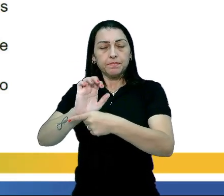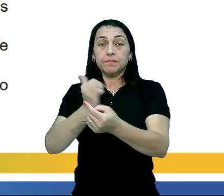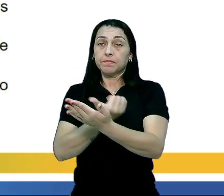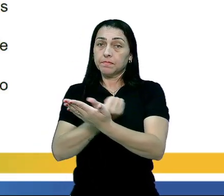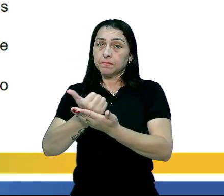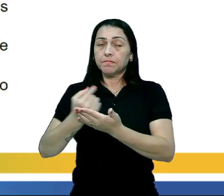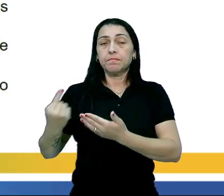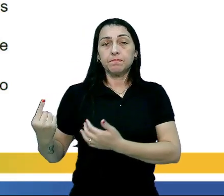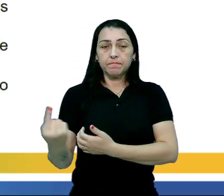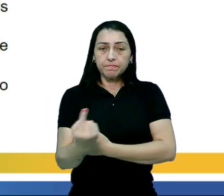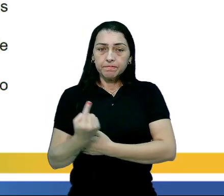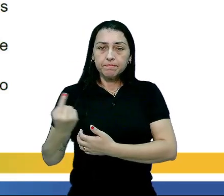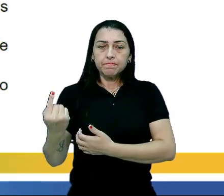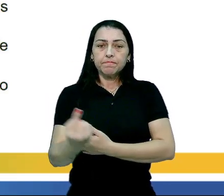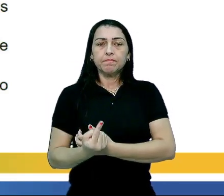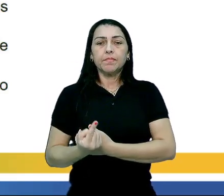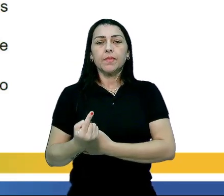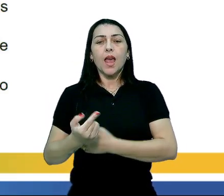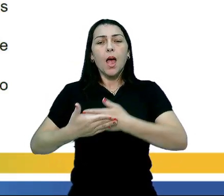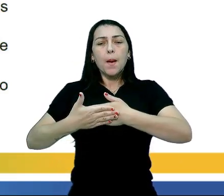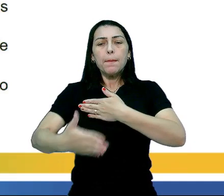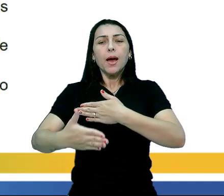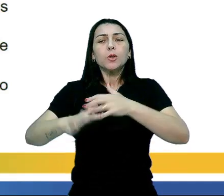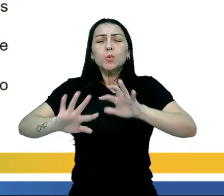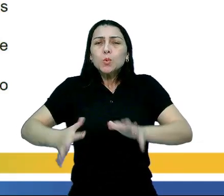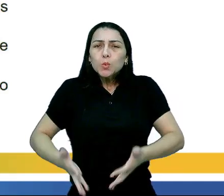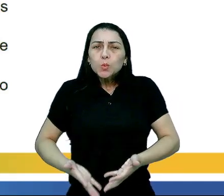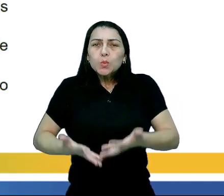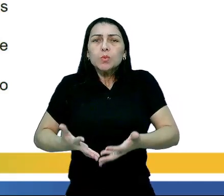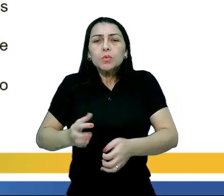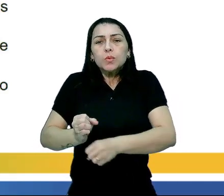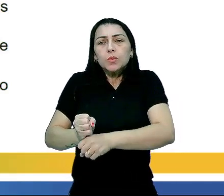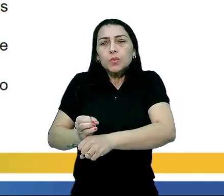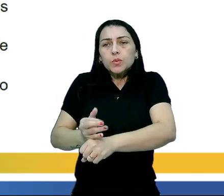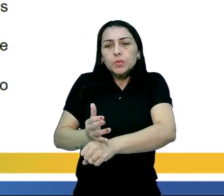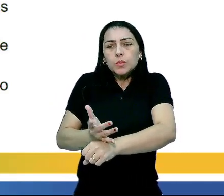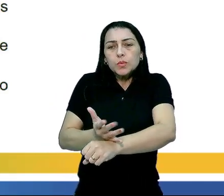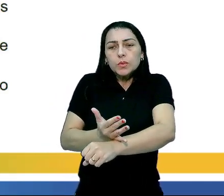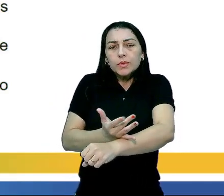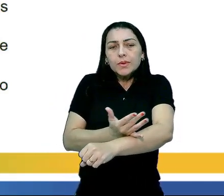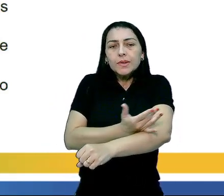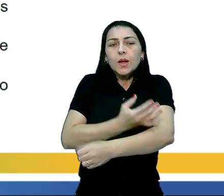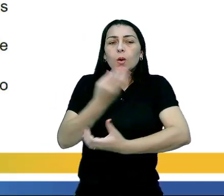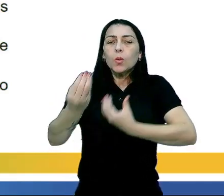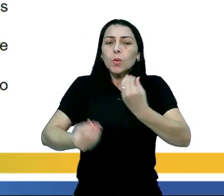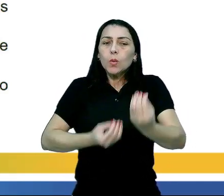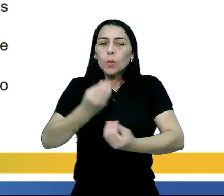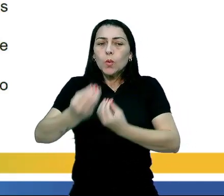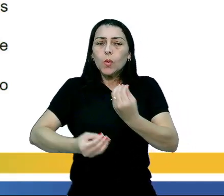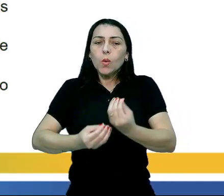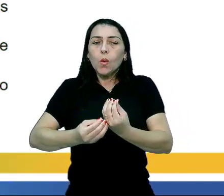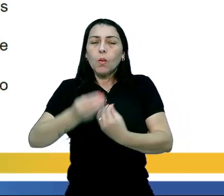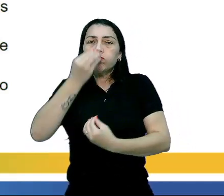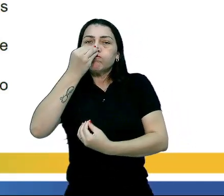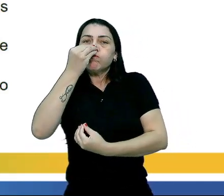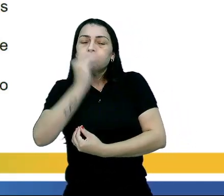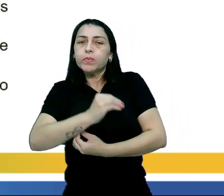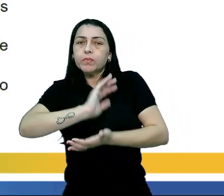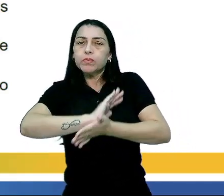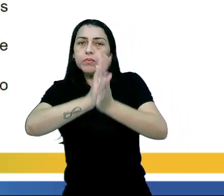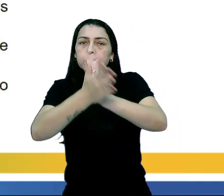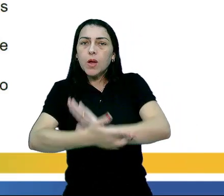Letra E. Trata-se de ações individuais tomadas a partir de impulsos